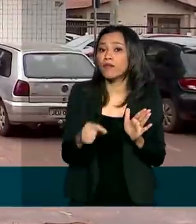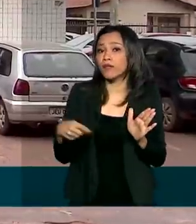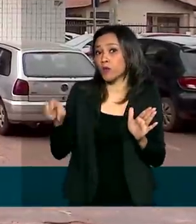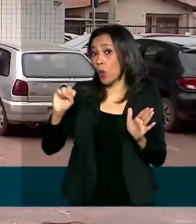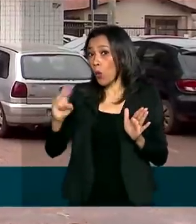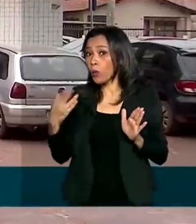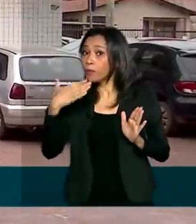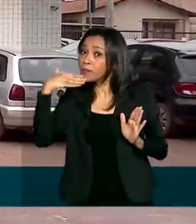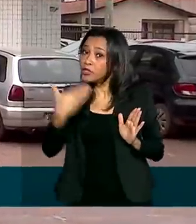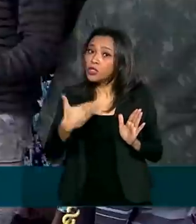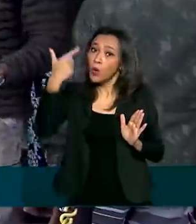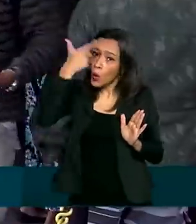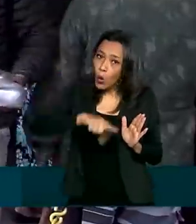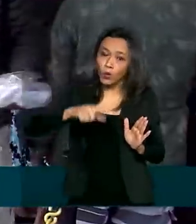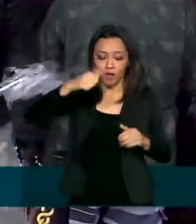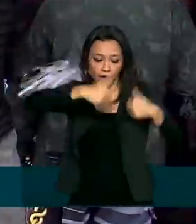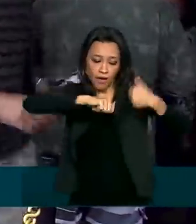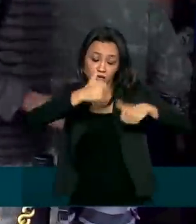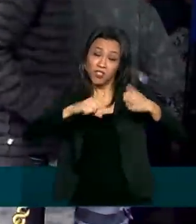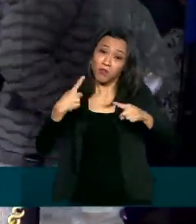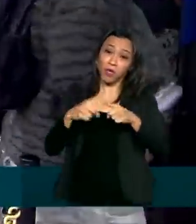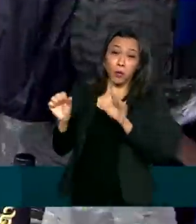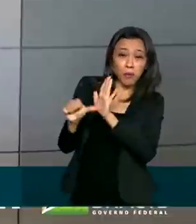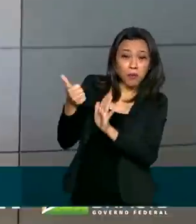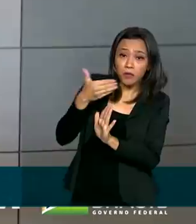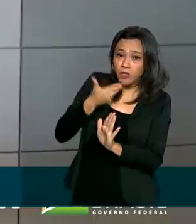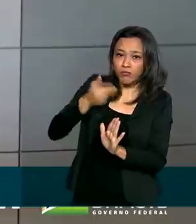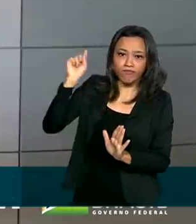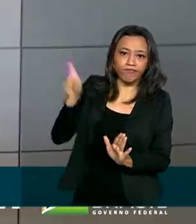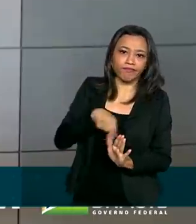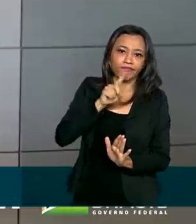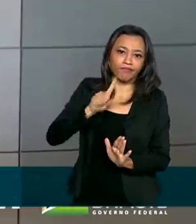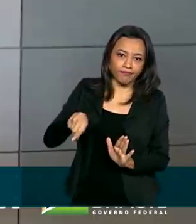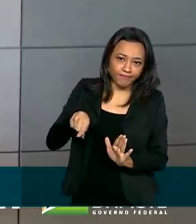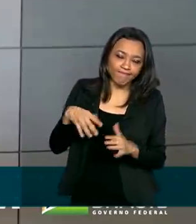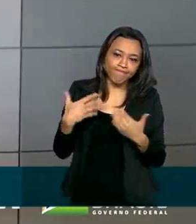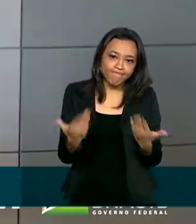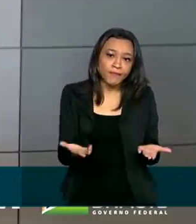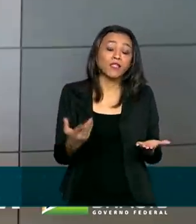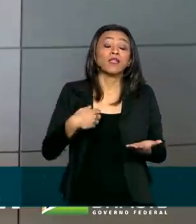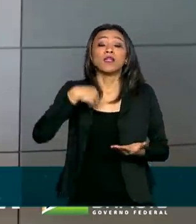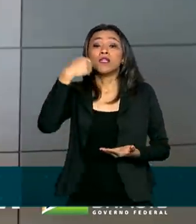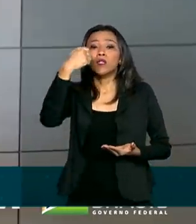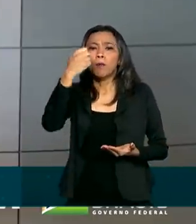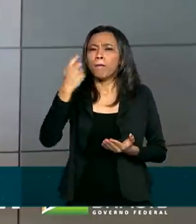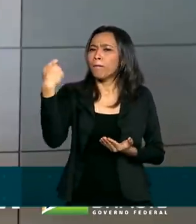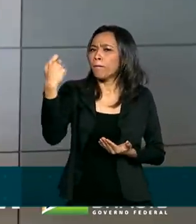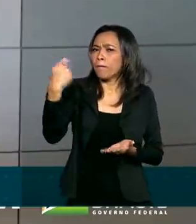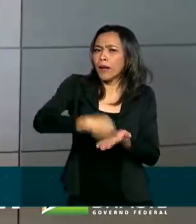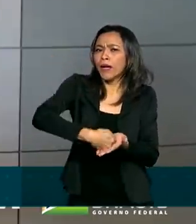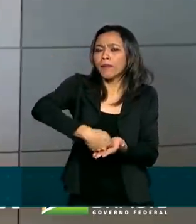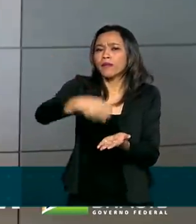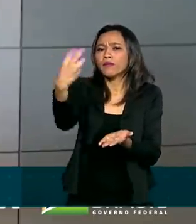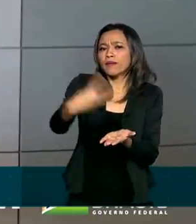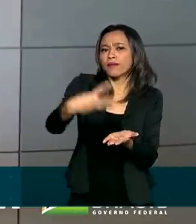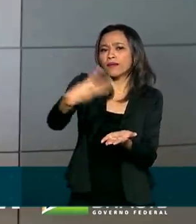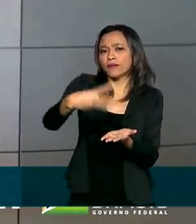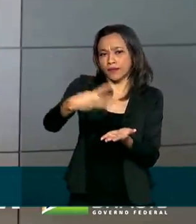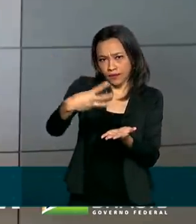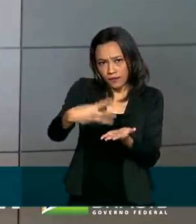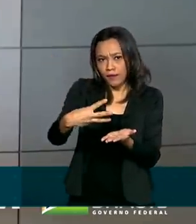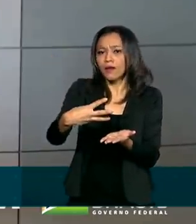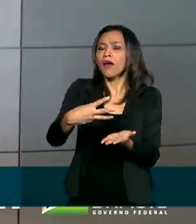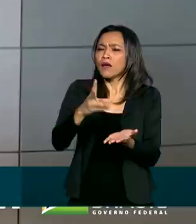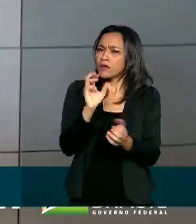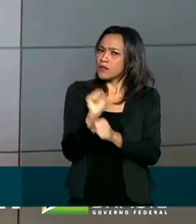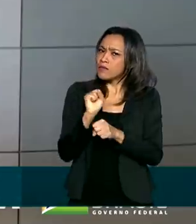pediram revisão após terem o pedido negado. E sobre o pagamento da terceira parcela, a Caixa informou que